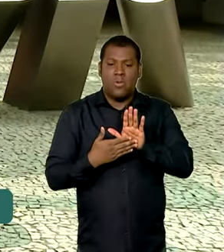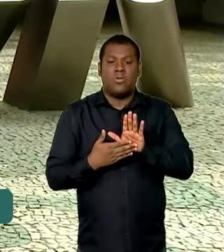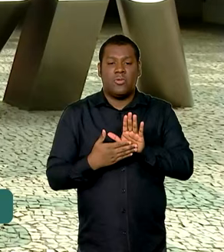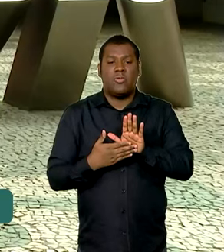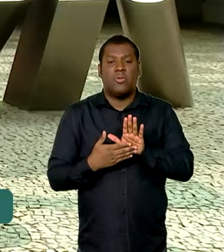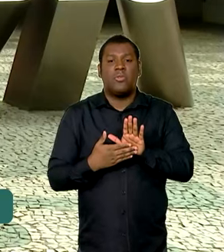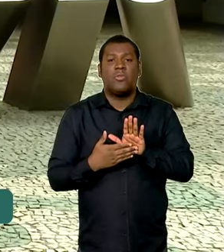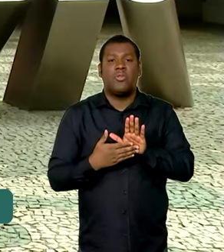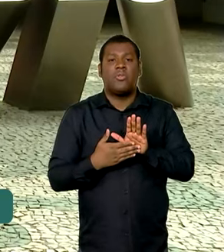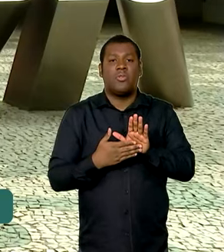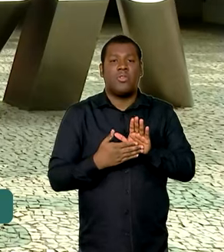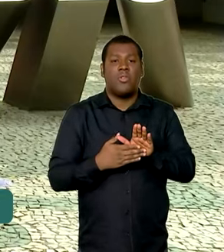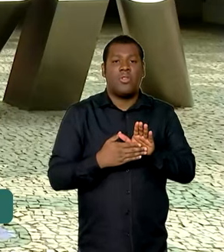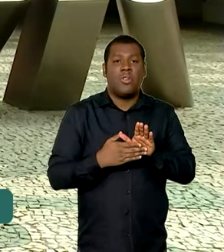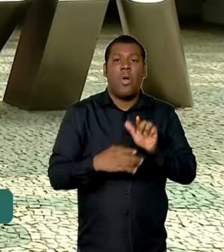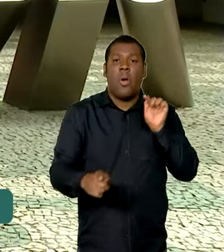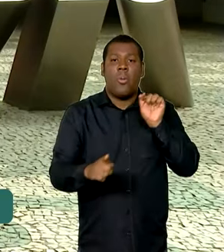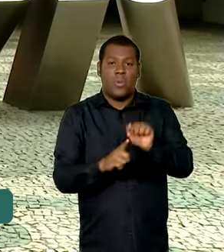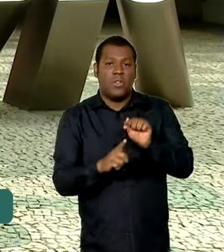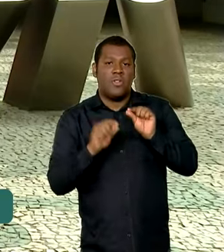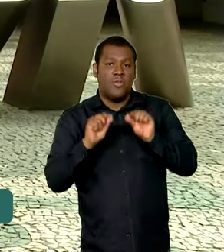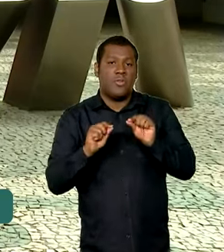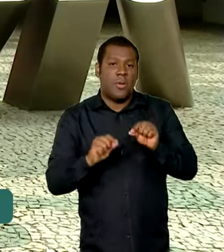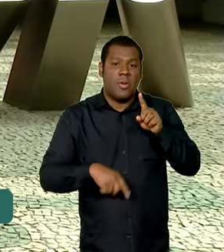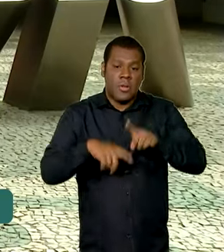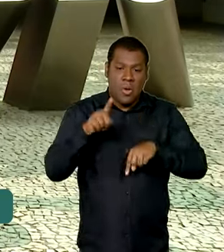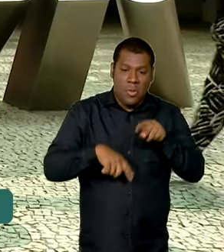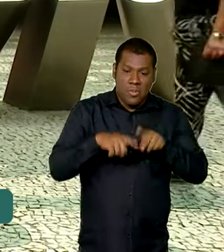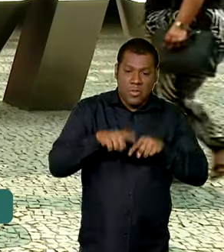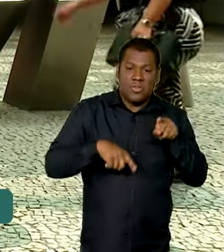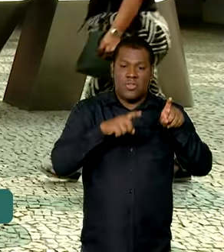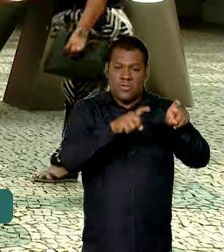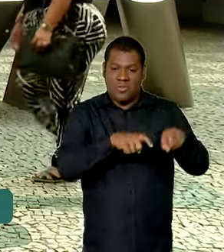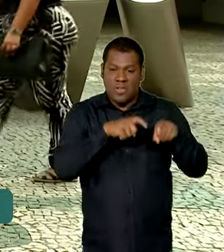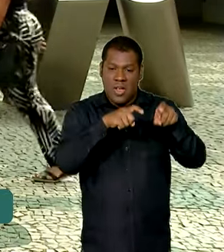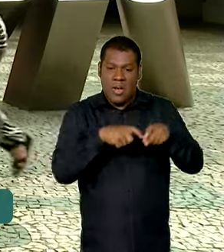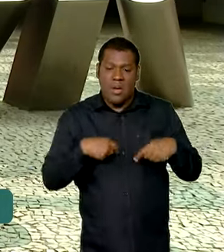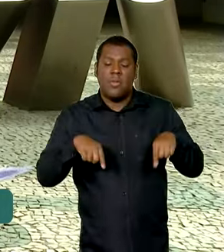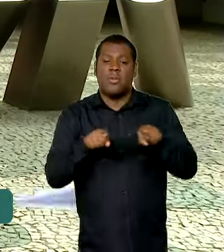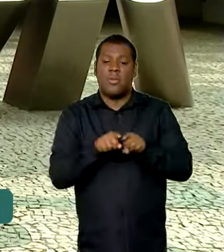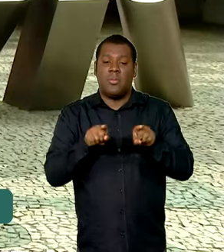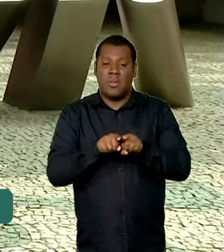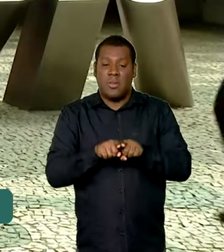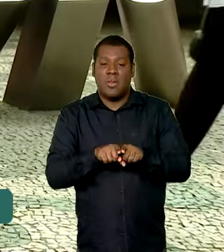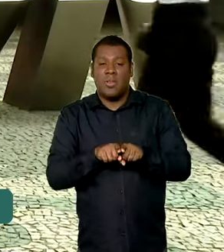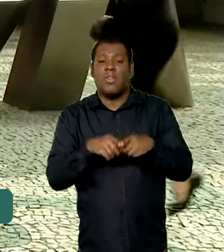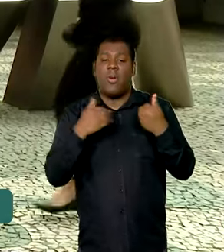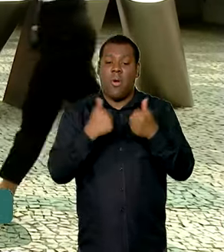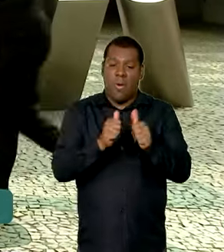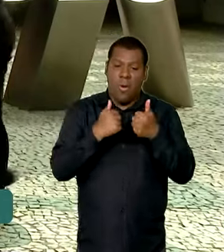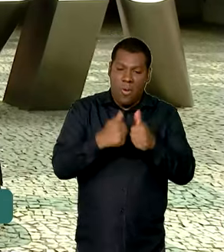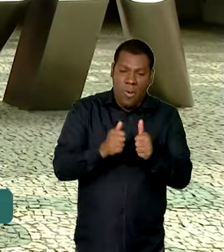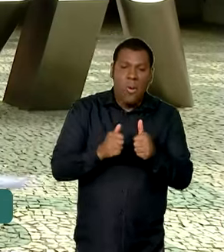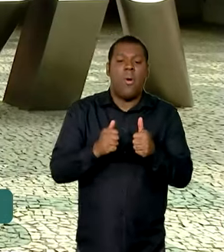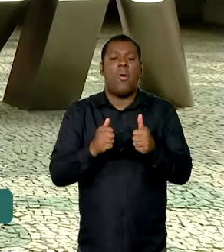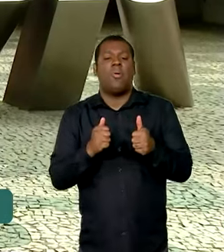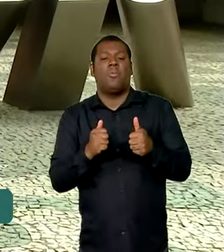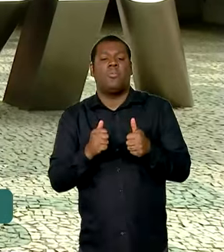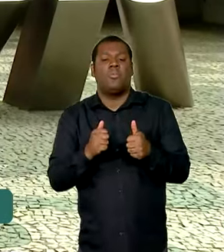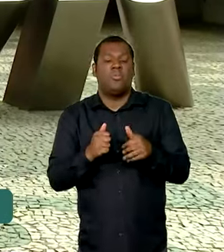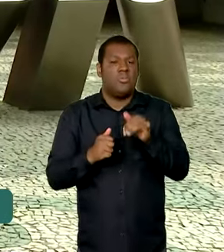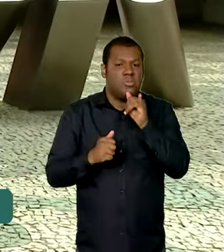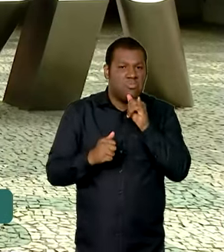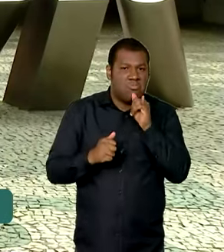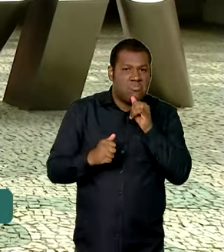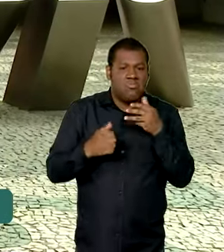devem ser destinadas a máquinas agrícolas, veículos pesados urbanos, como os ônibus, leves, por exemplo,